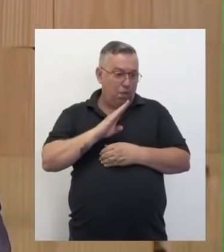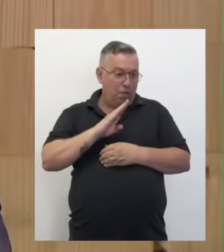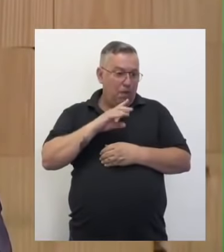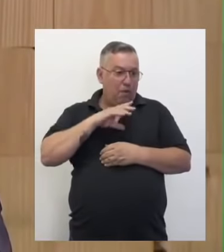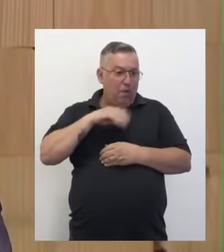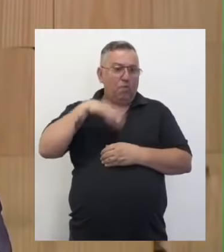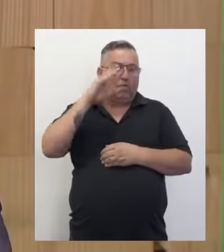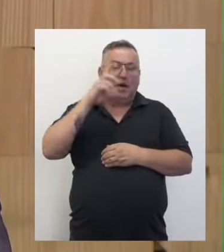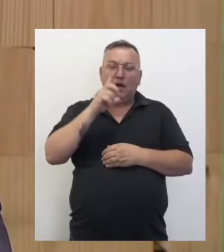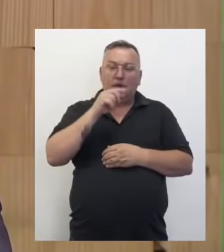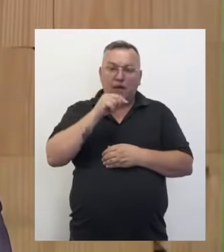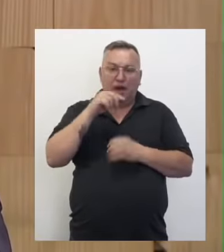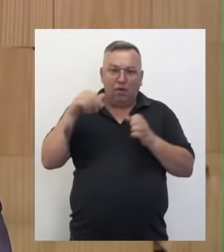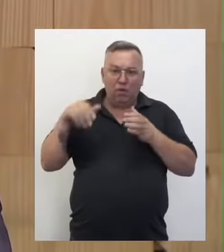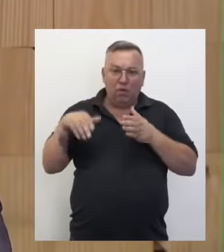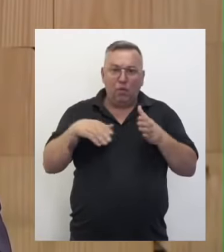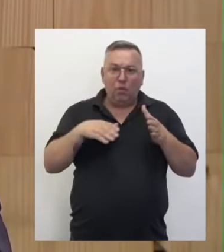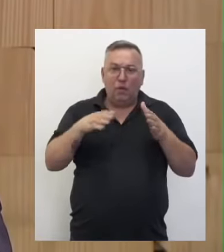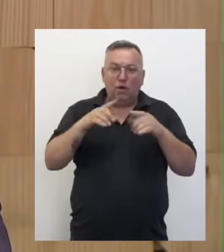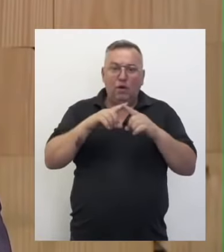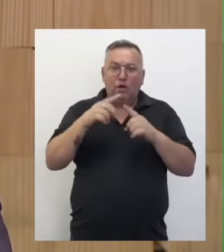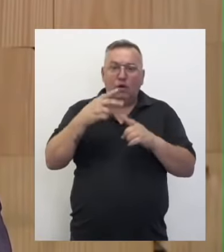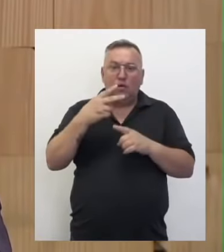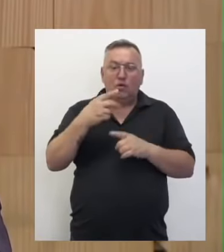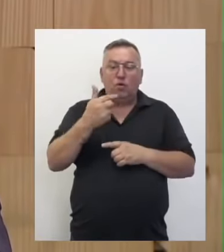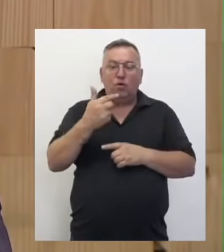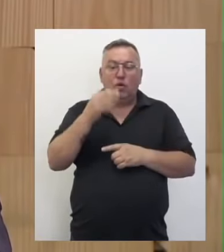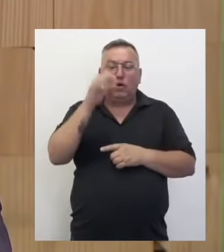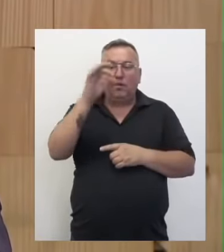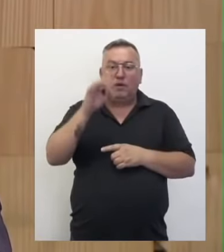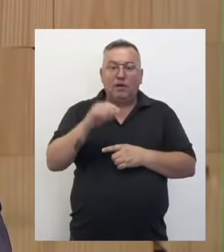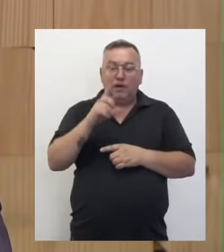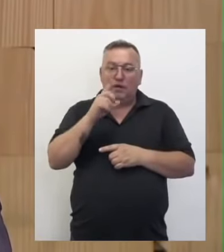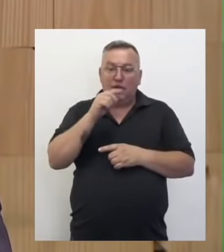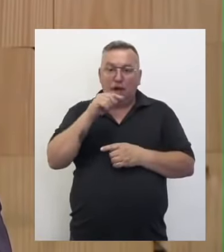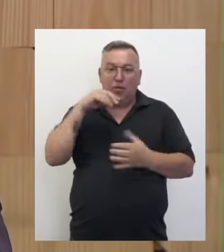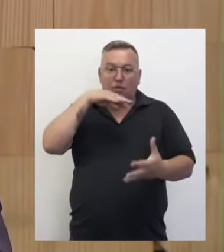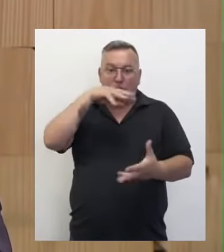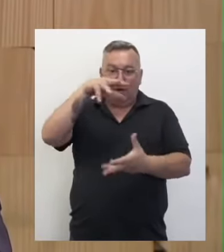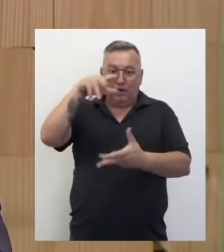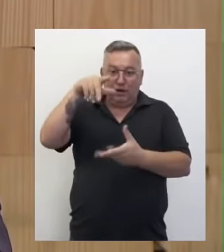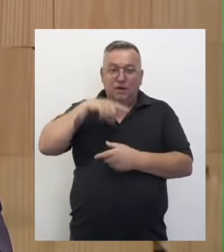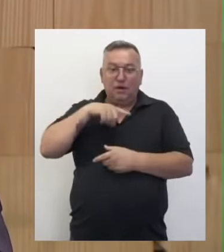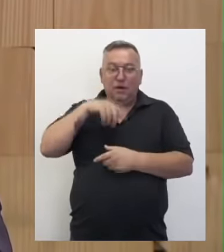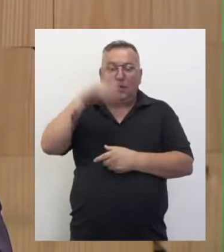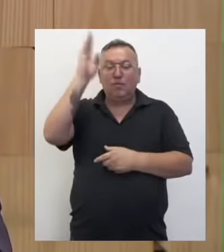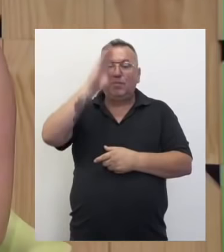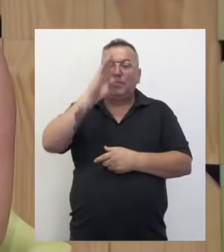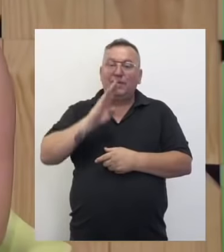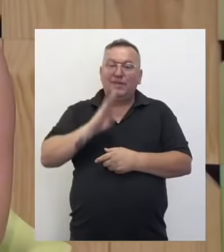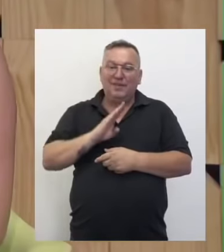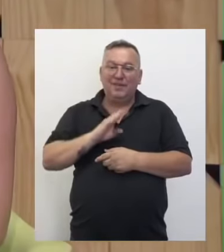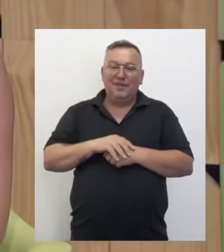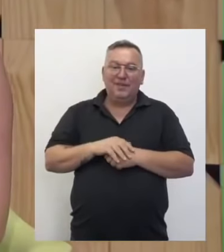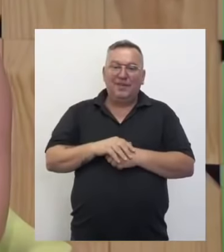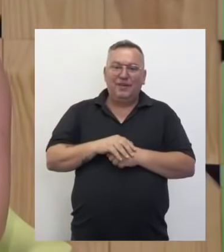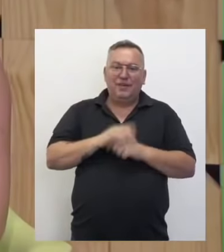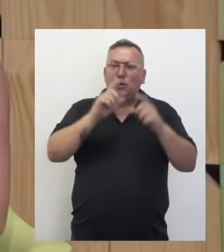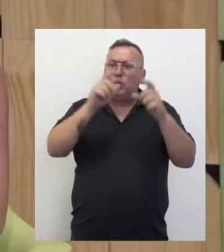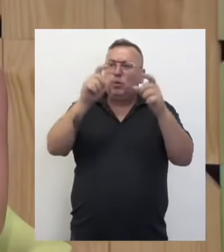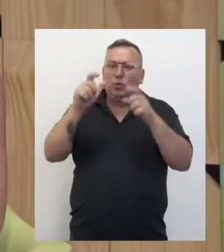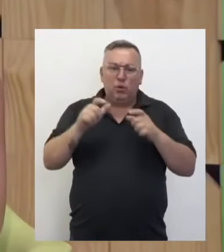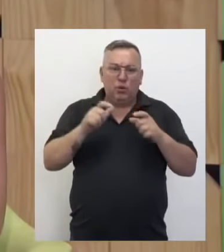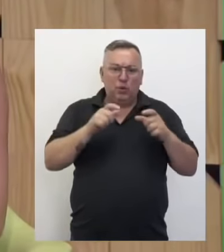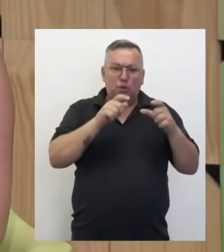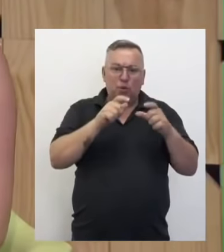com maior volume de água, né? Em torno de 12% da água doce do planeta está no Brasil. Enquanto em algumas regiões a gente tem